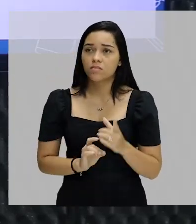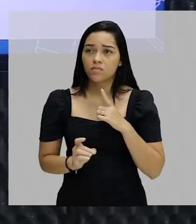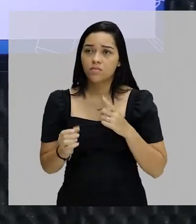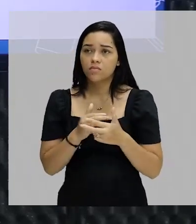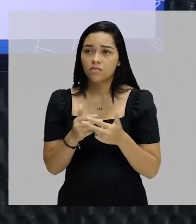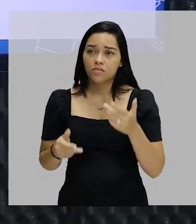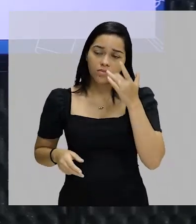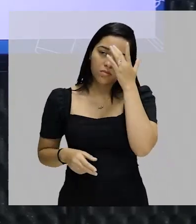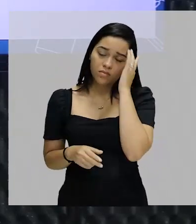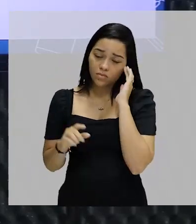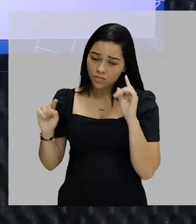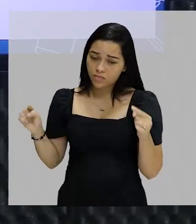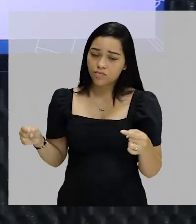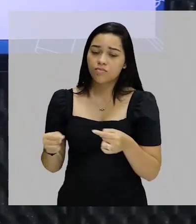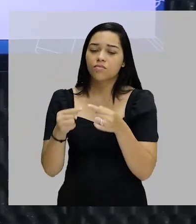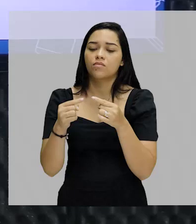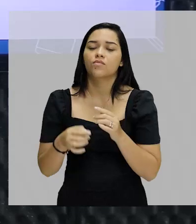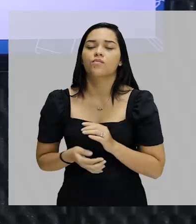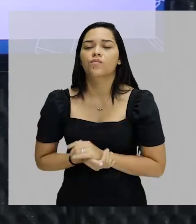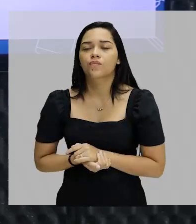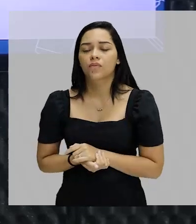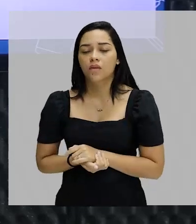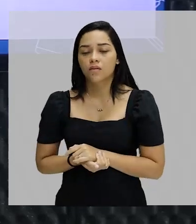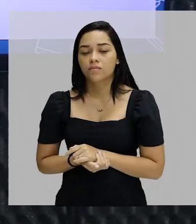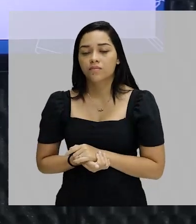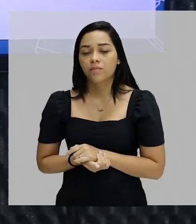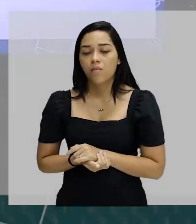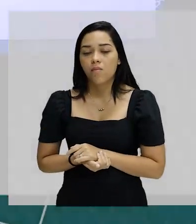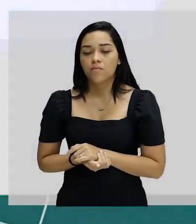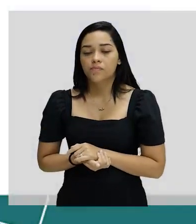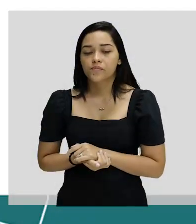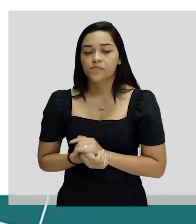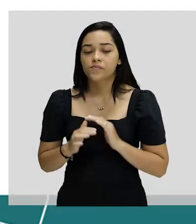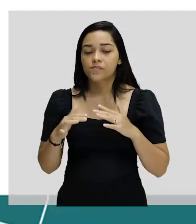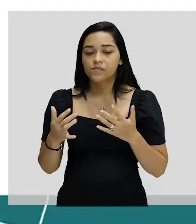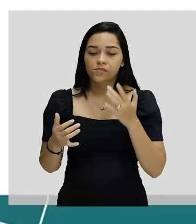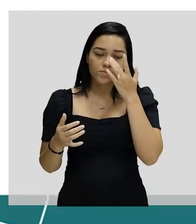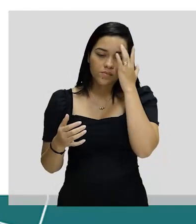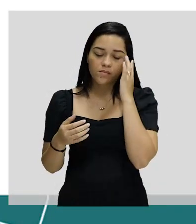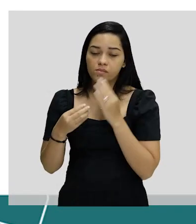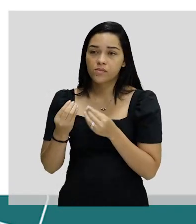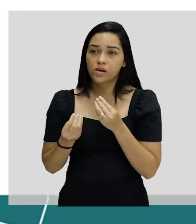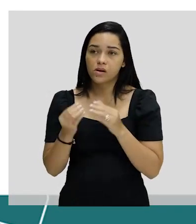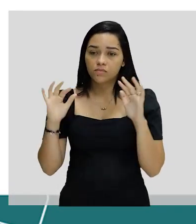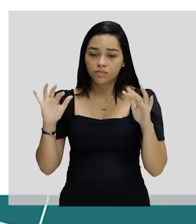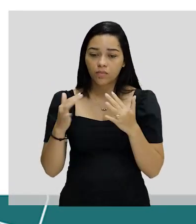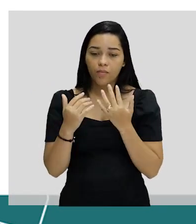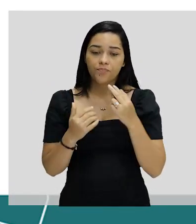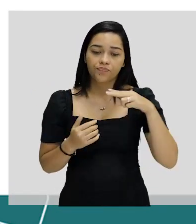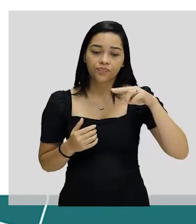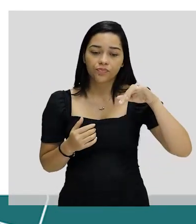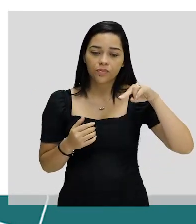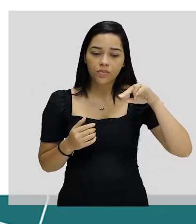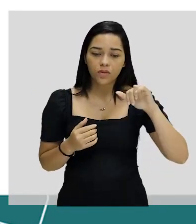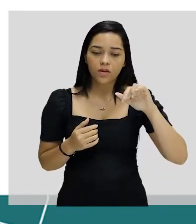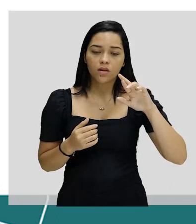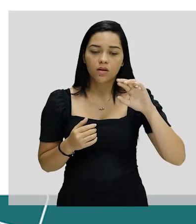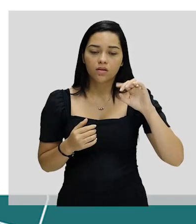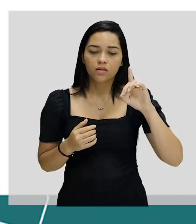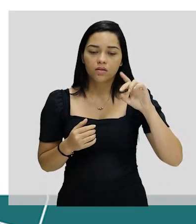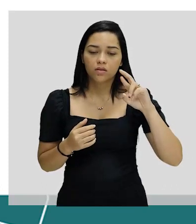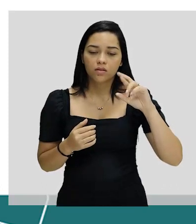muita gente acabou concordando com essa perspectiva aí. intelectuais como, atenção para os nomes, Nina